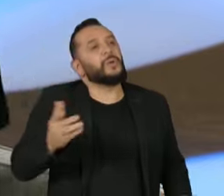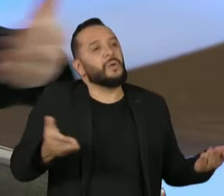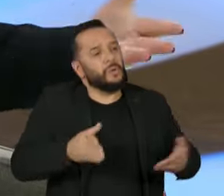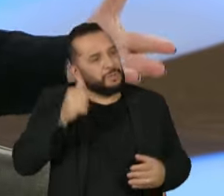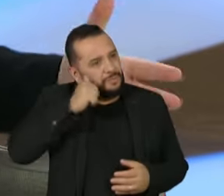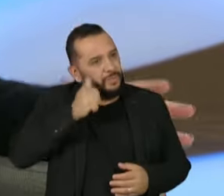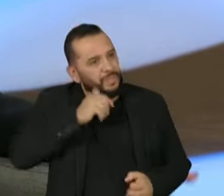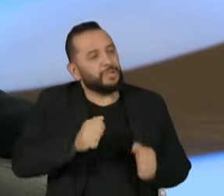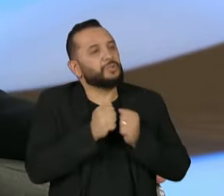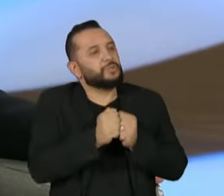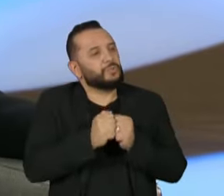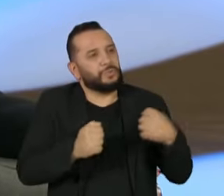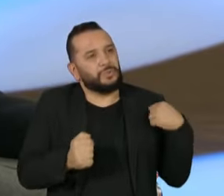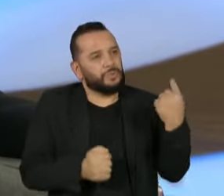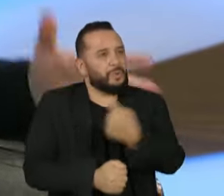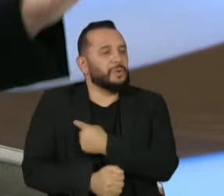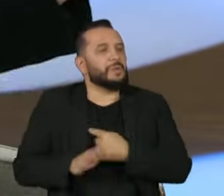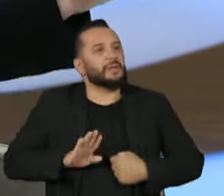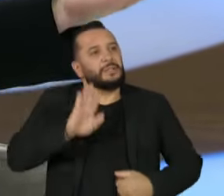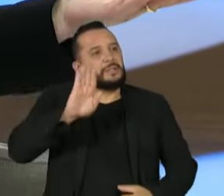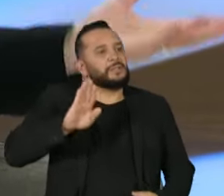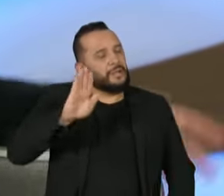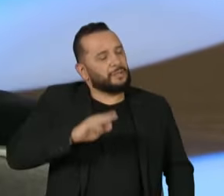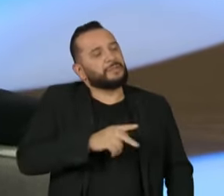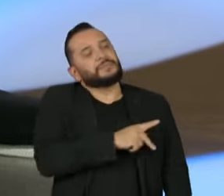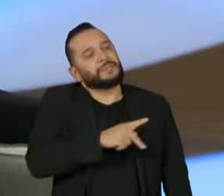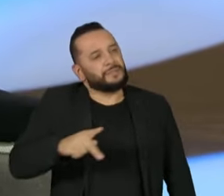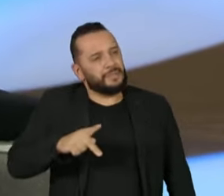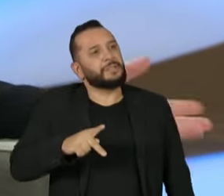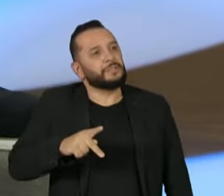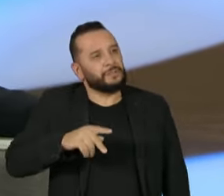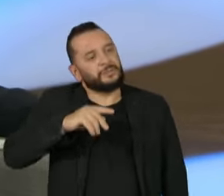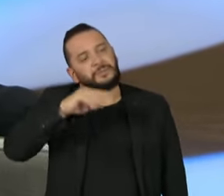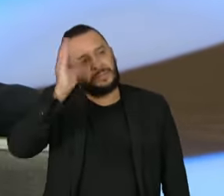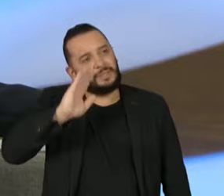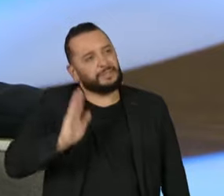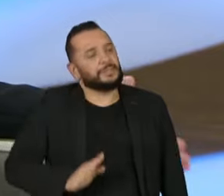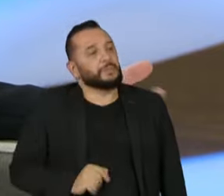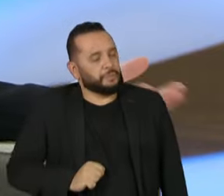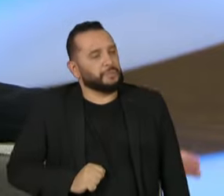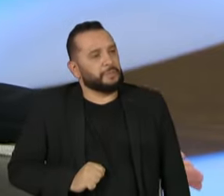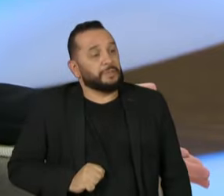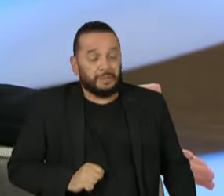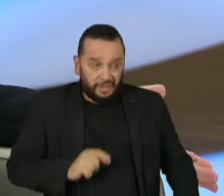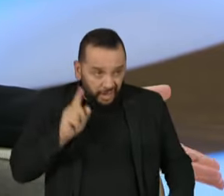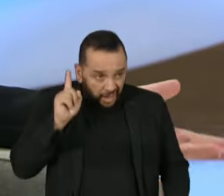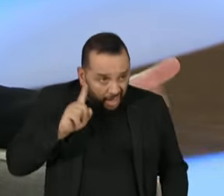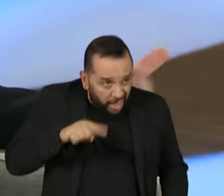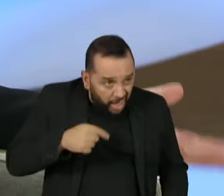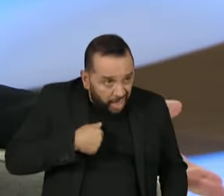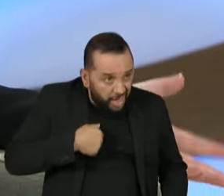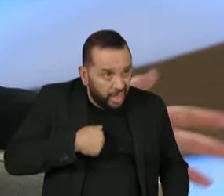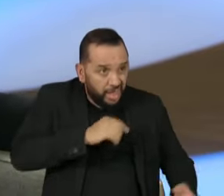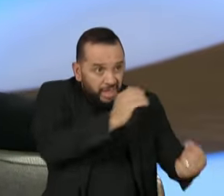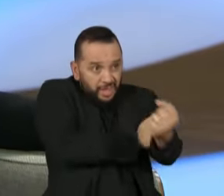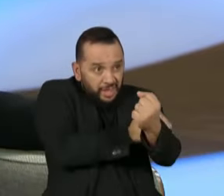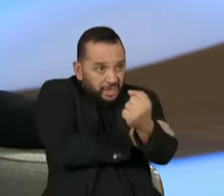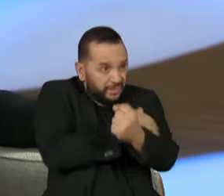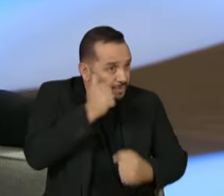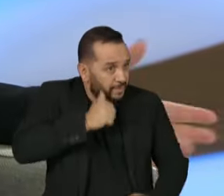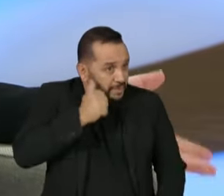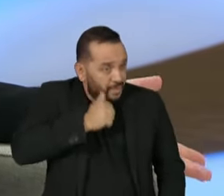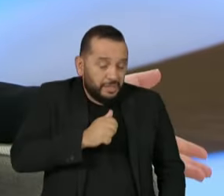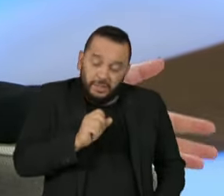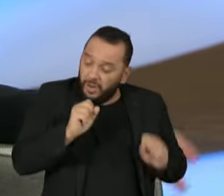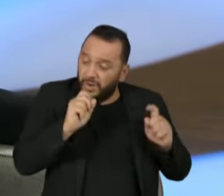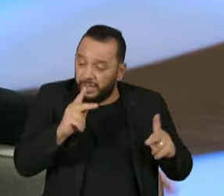conosco como candidatas à presidência da República. Se isso é feminismo, eu gostaria de me enxergar ou que as pessoas me vissem como